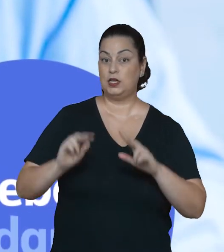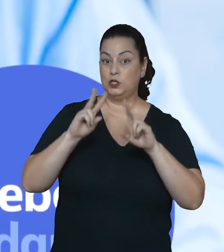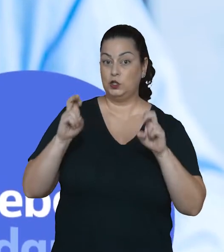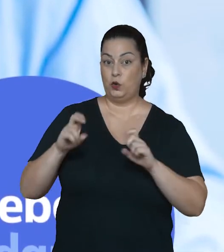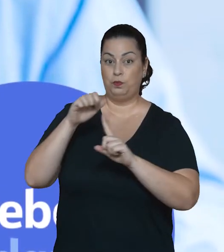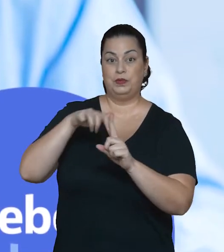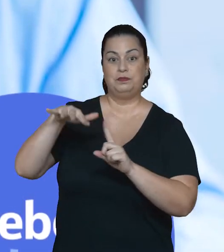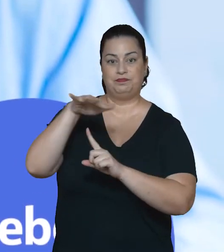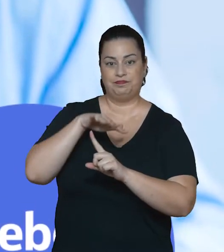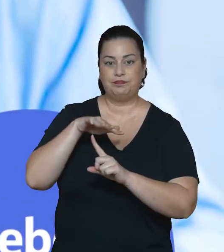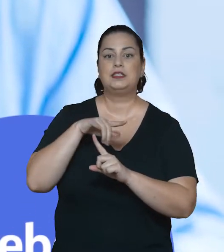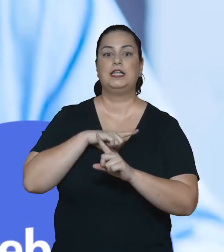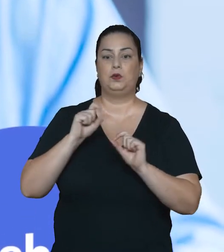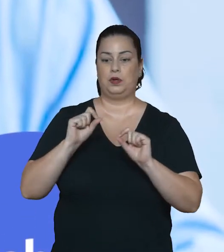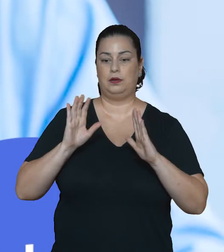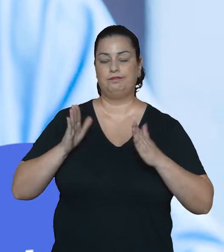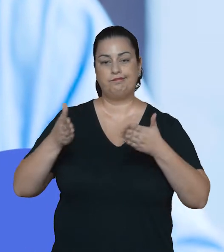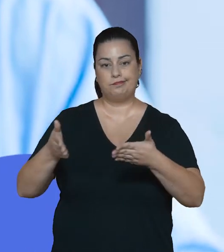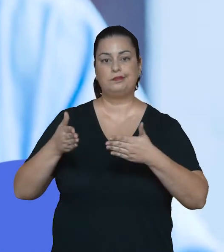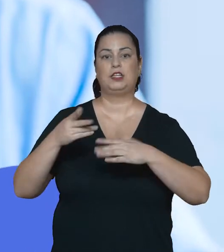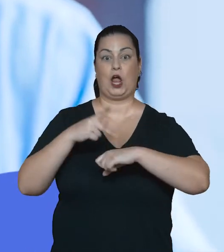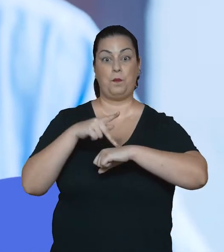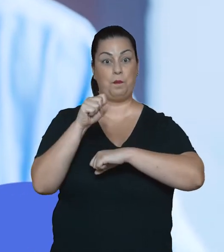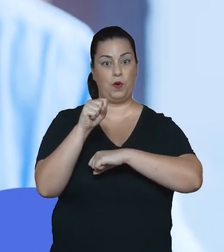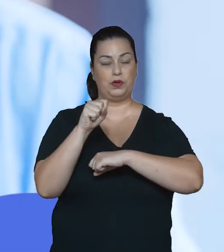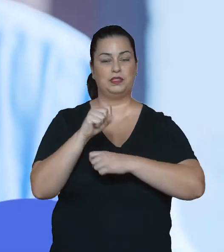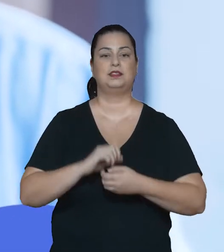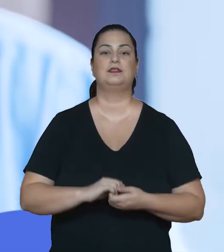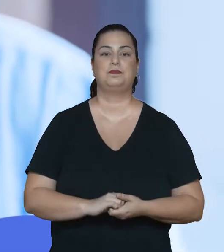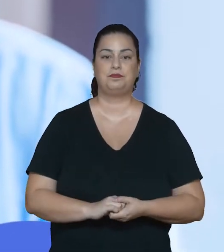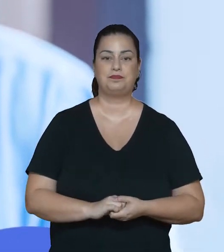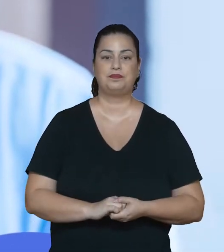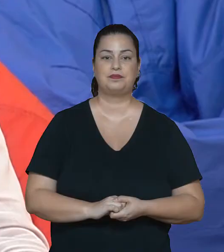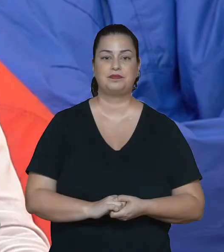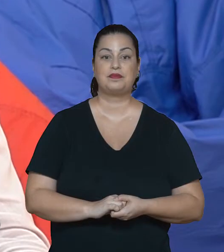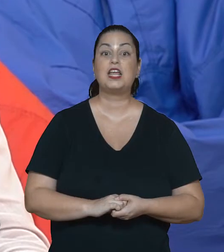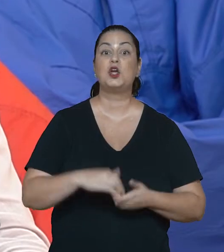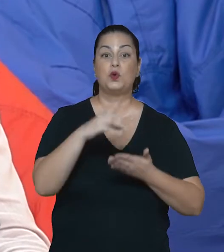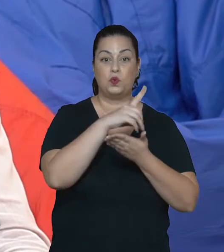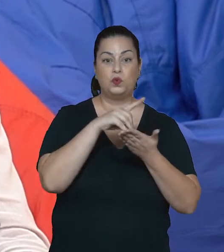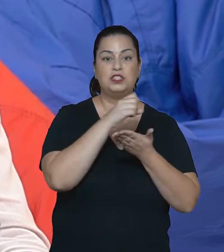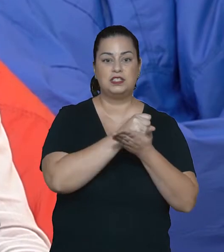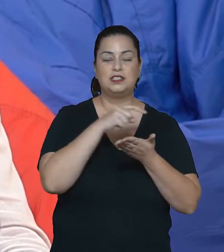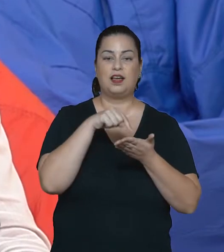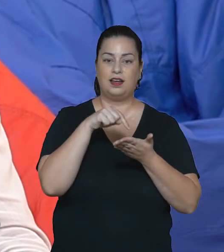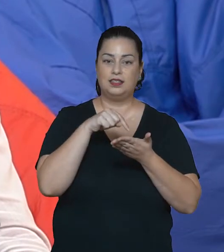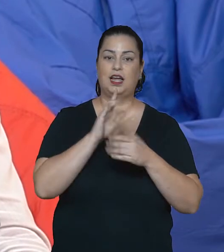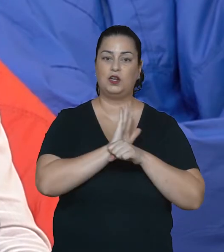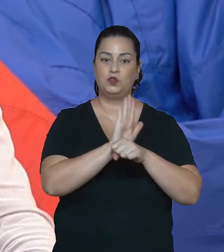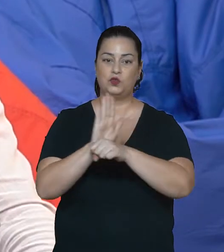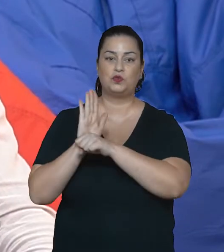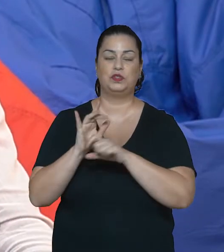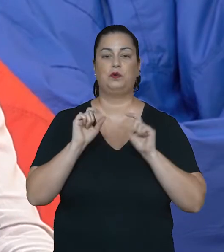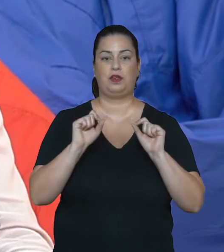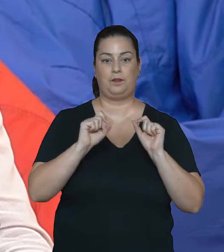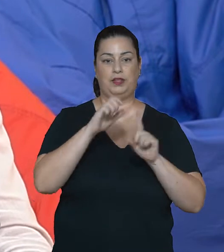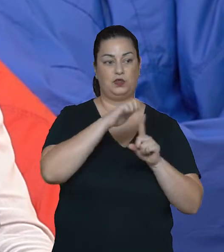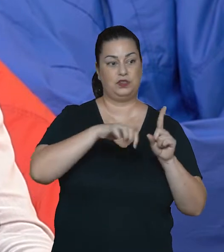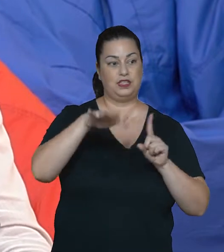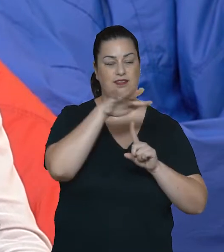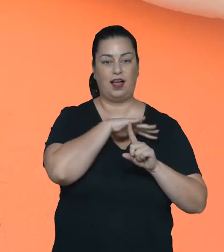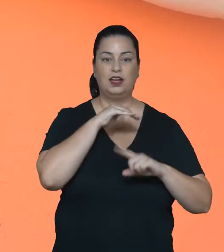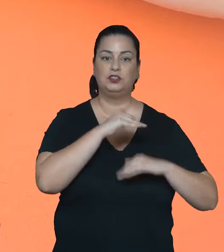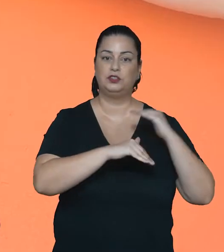sociais e possibilidades de pesquisa e a pós-graduação. O discurso do design caminha para uma viabilidade